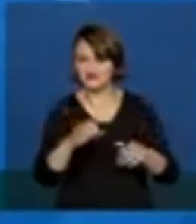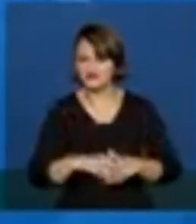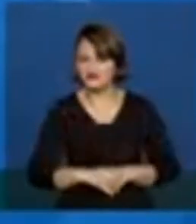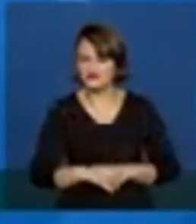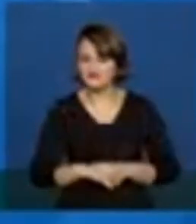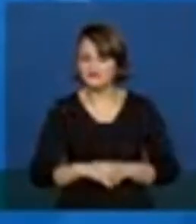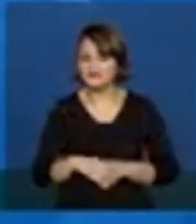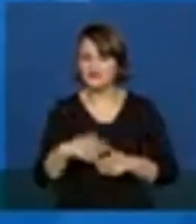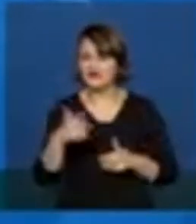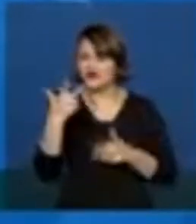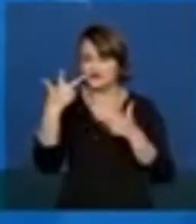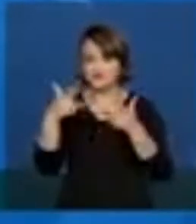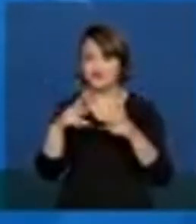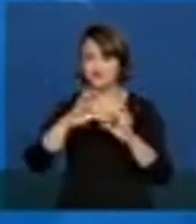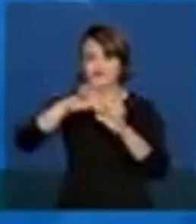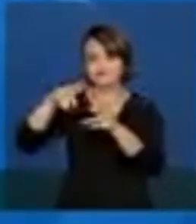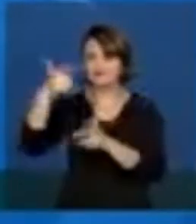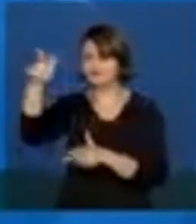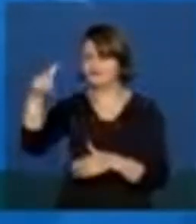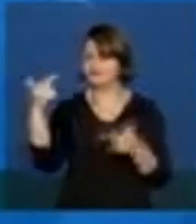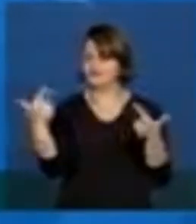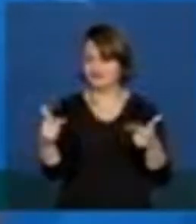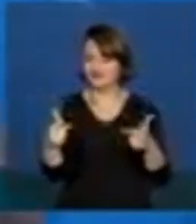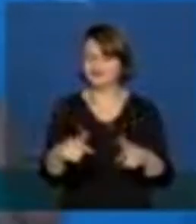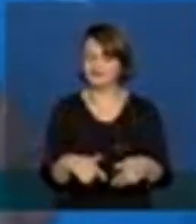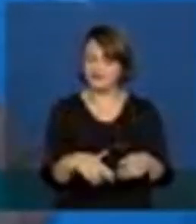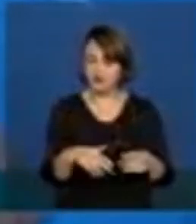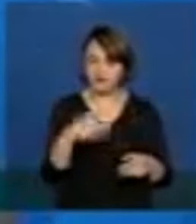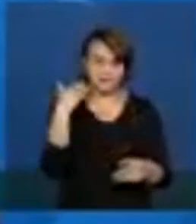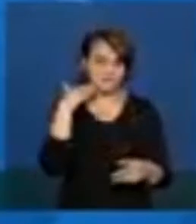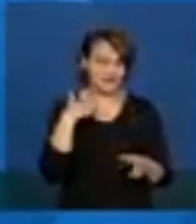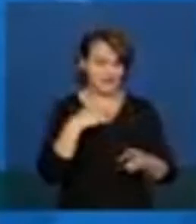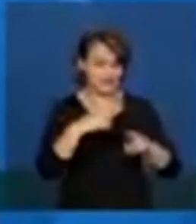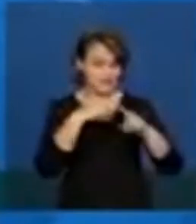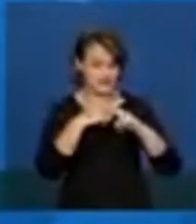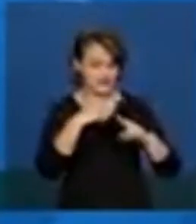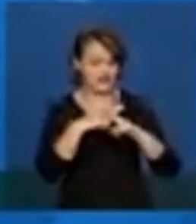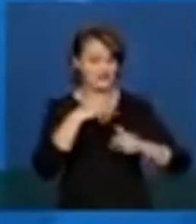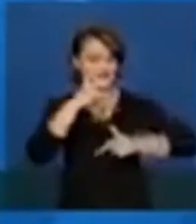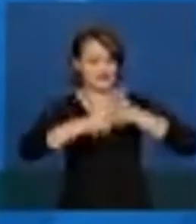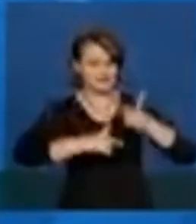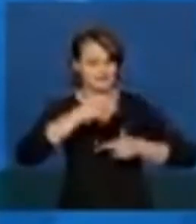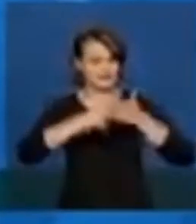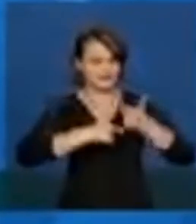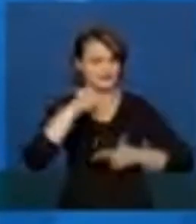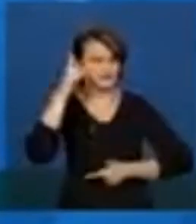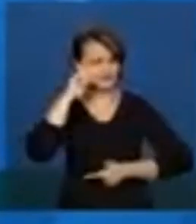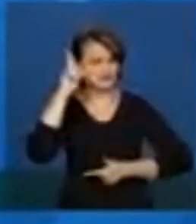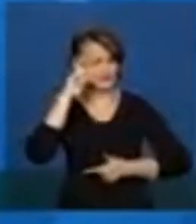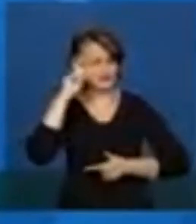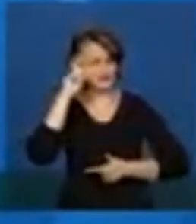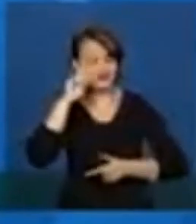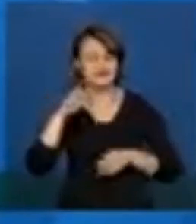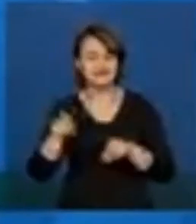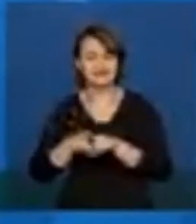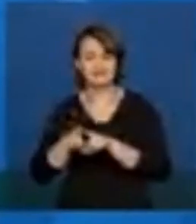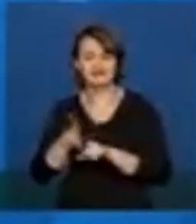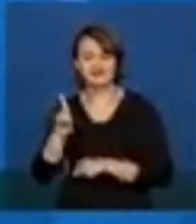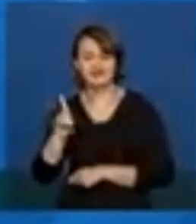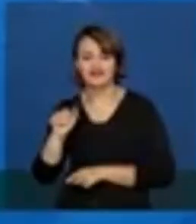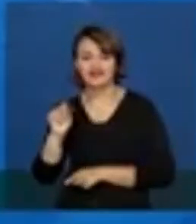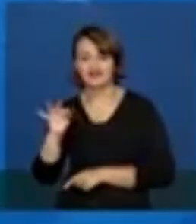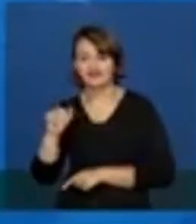Não existe nada parecido no mundo. A Caixa Econômica tem se indicado diuturnamente. Além da Caixa Econômica, a data breve,